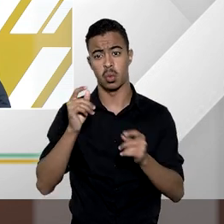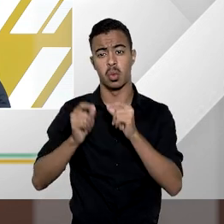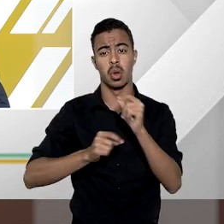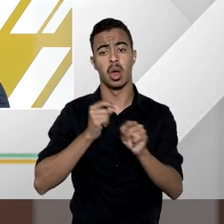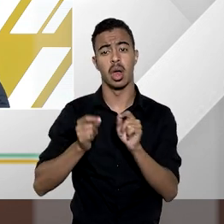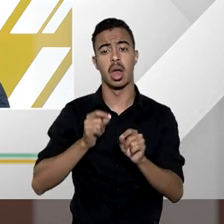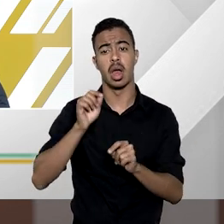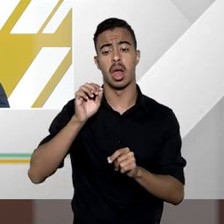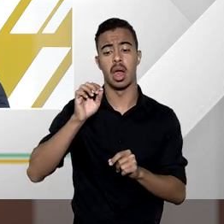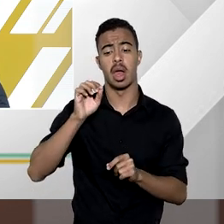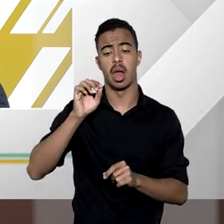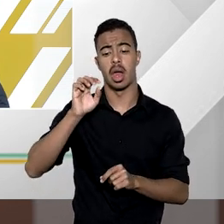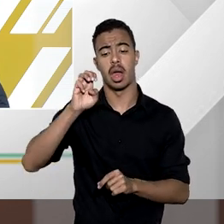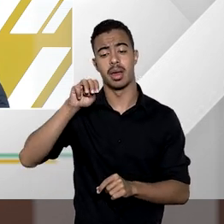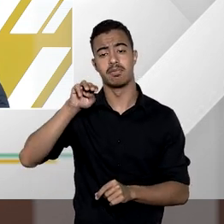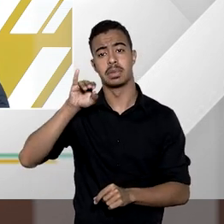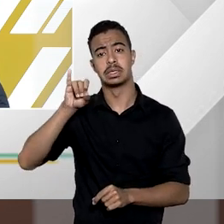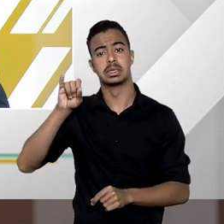chamada emissão